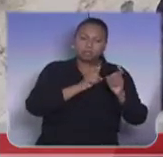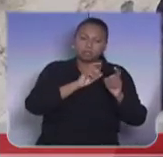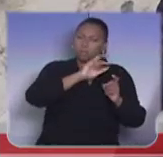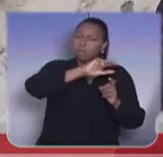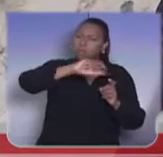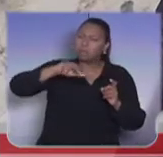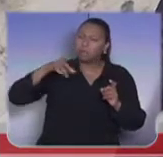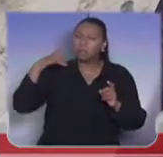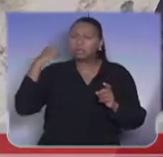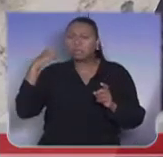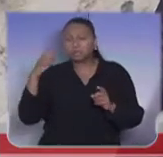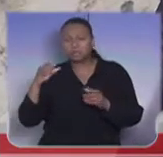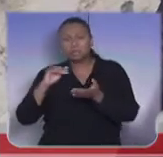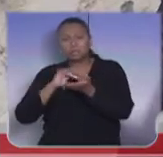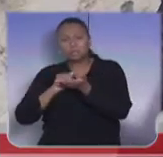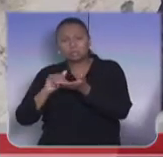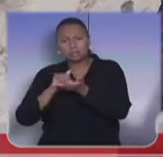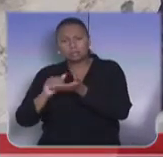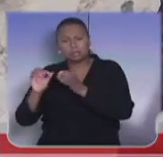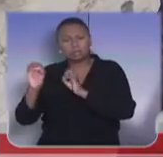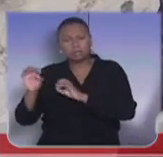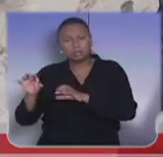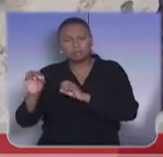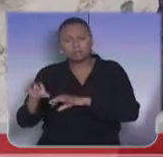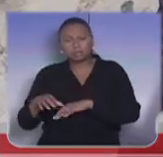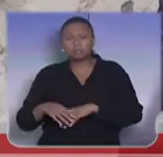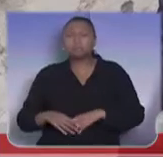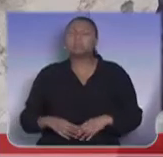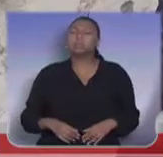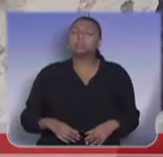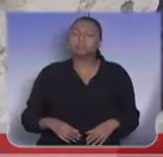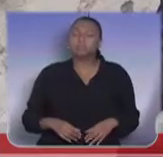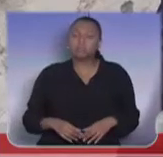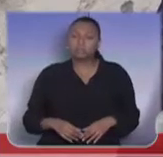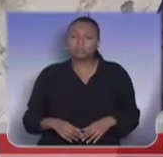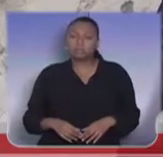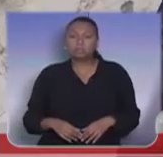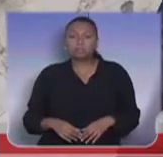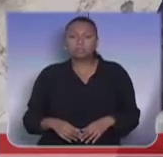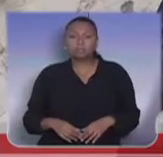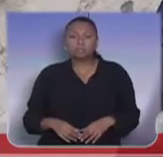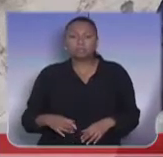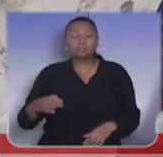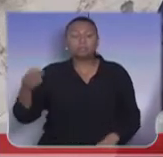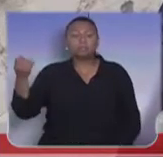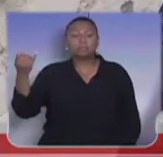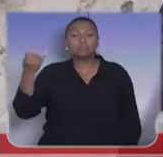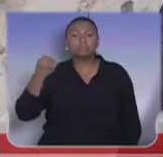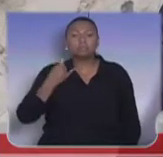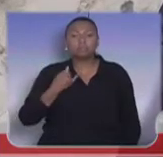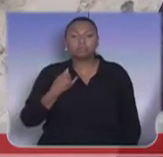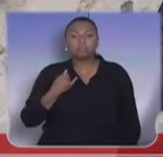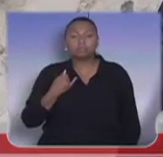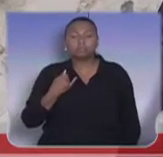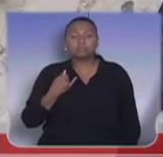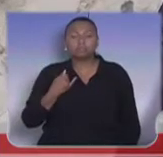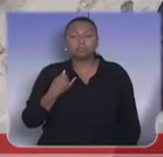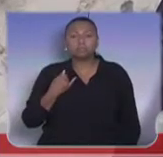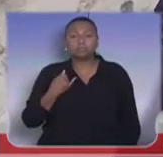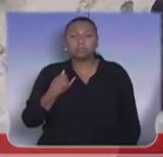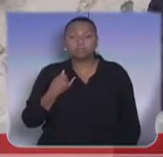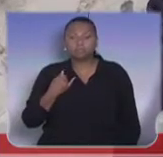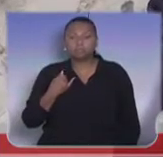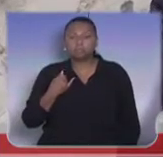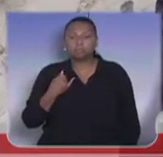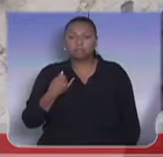deputados e com o secretário da Educação, nós tivemos a notícia de um tratamento, com